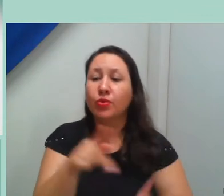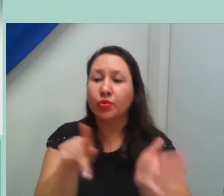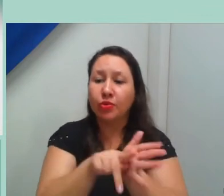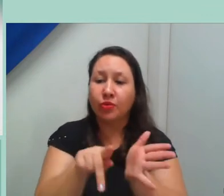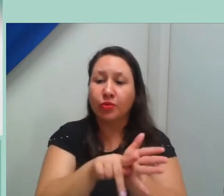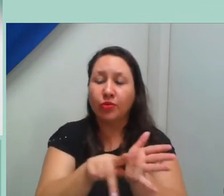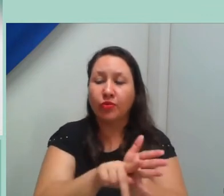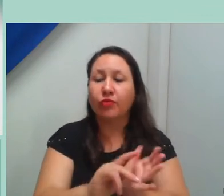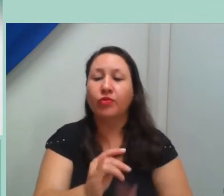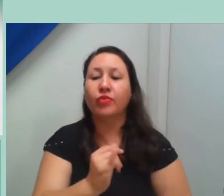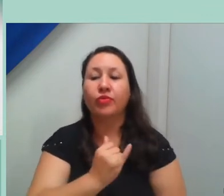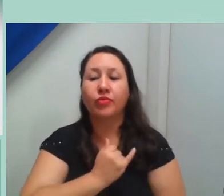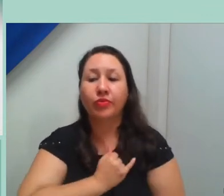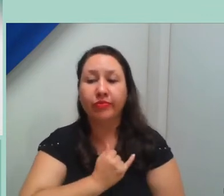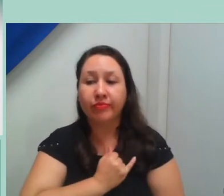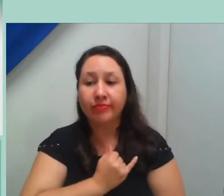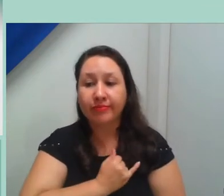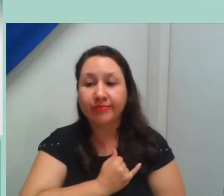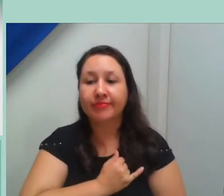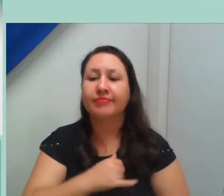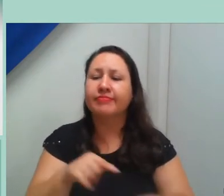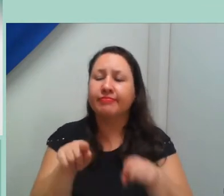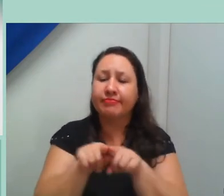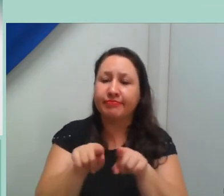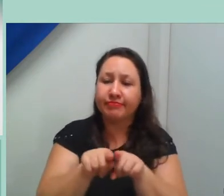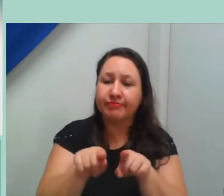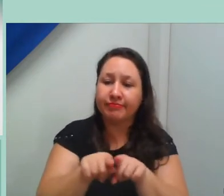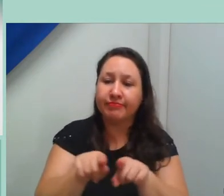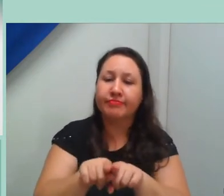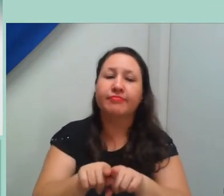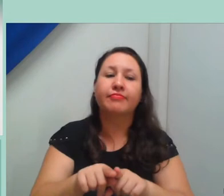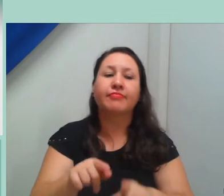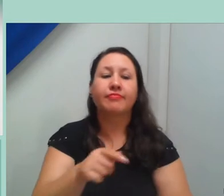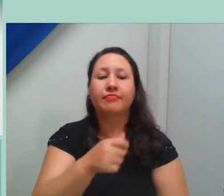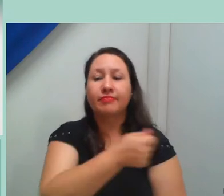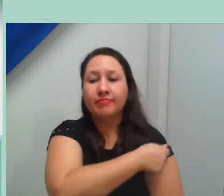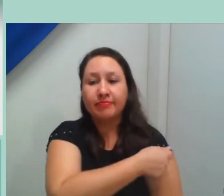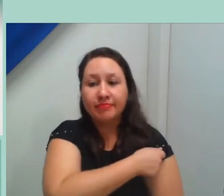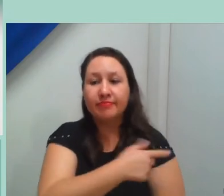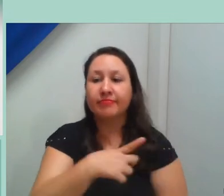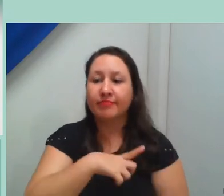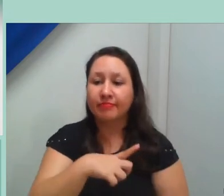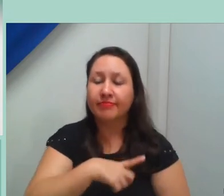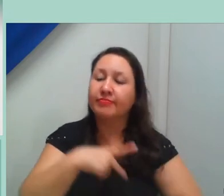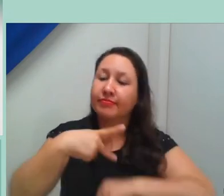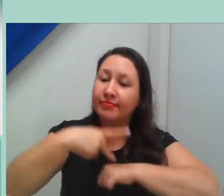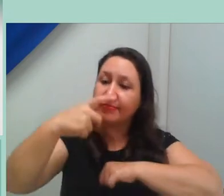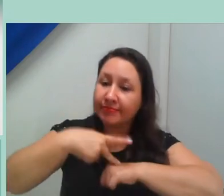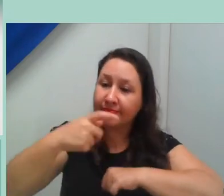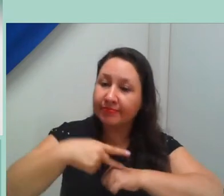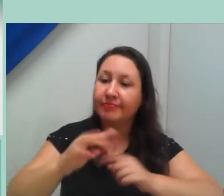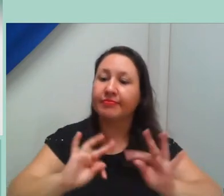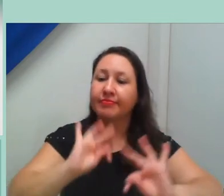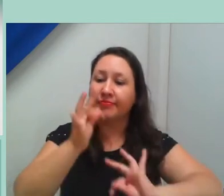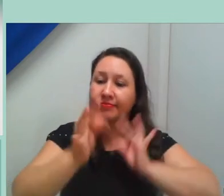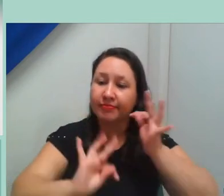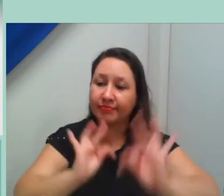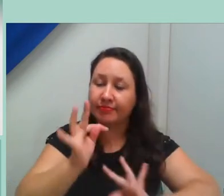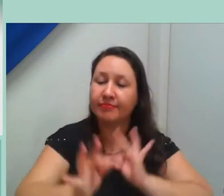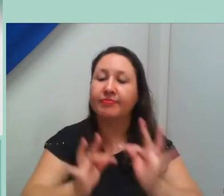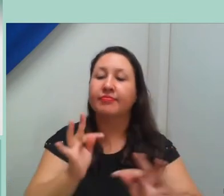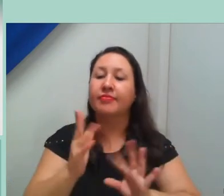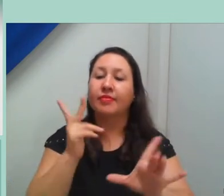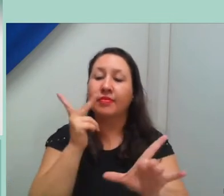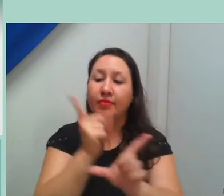também das especializações latucenses, em educação profissional, científica e tecnológica, em logística empresarial e em